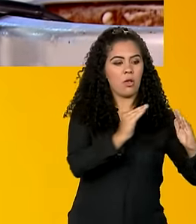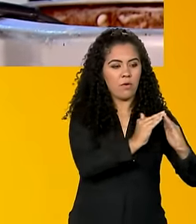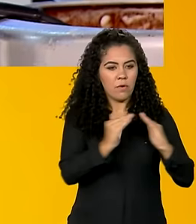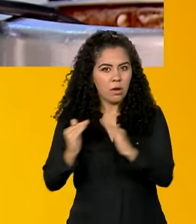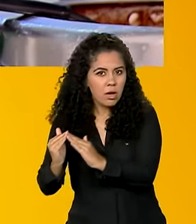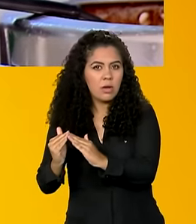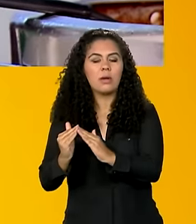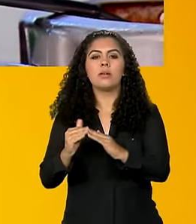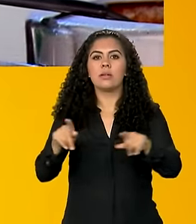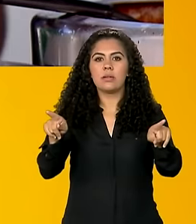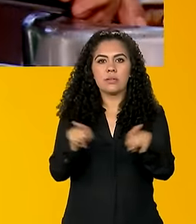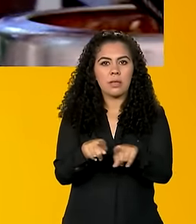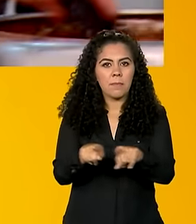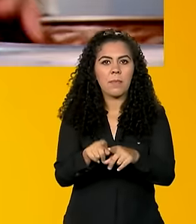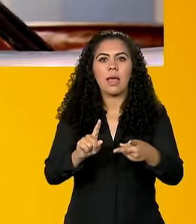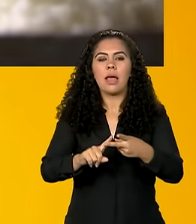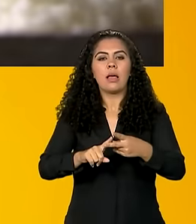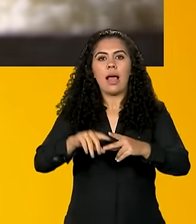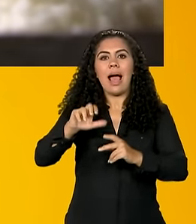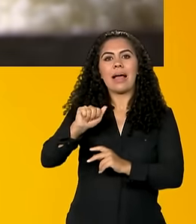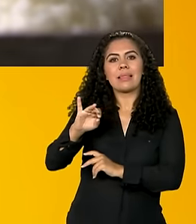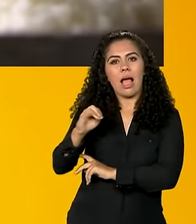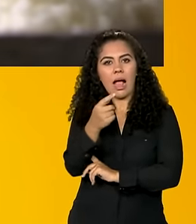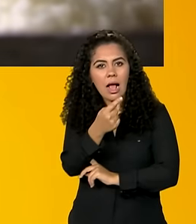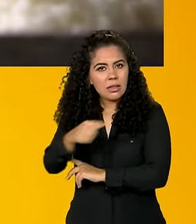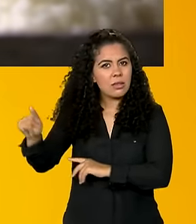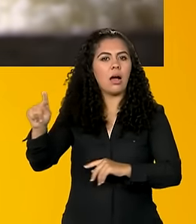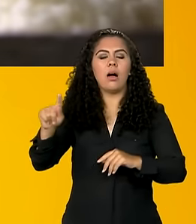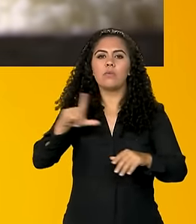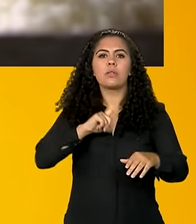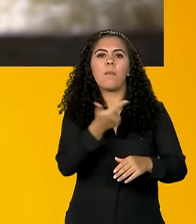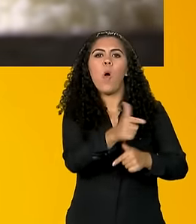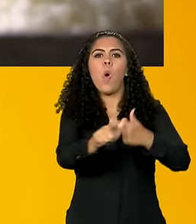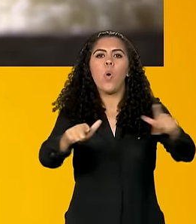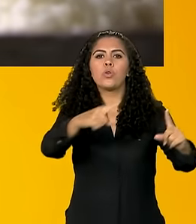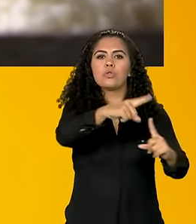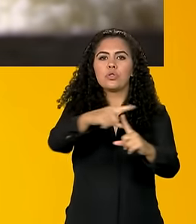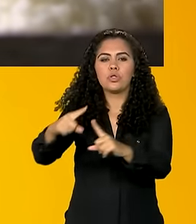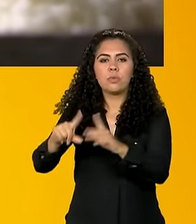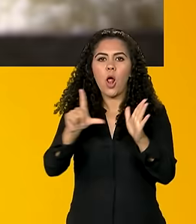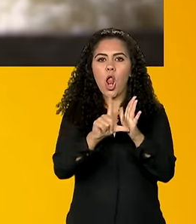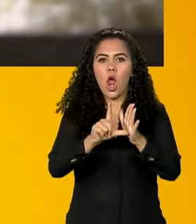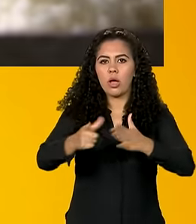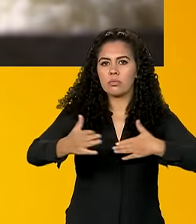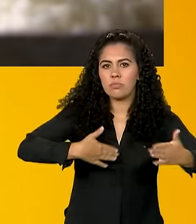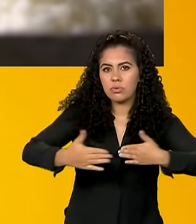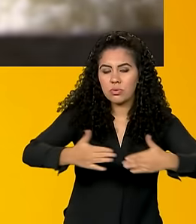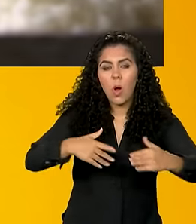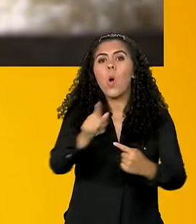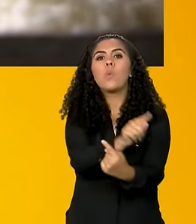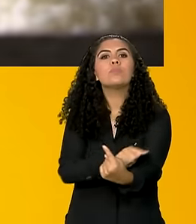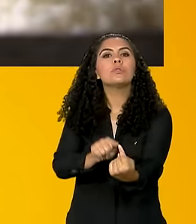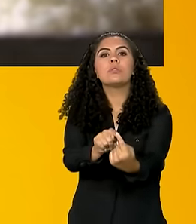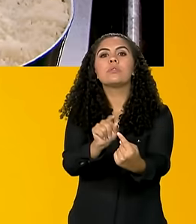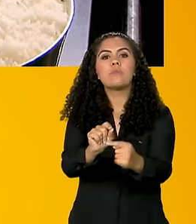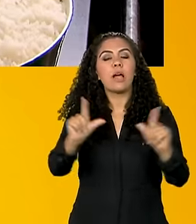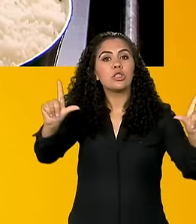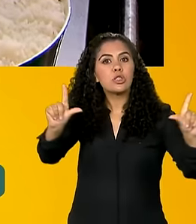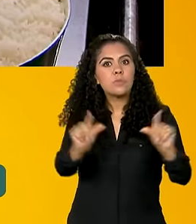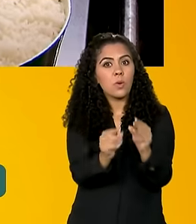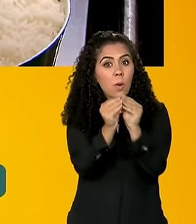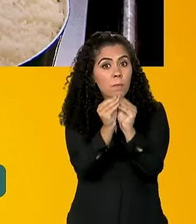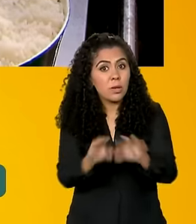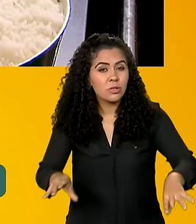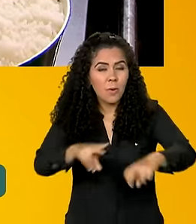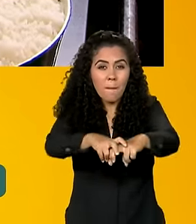supermercados, hipermercados, atacarejos e outros estabelecimentos comerciais. O objetivo é minimizar os impactos das